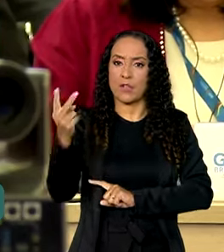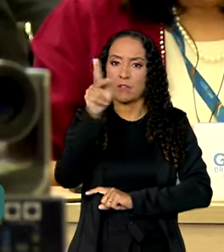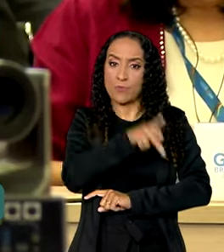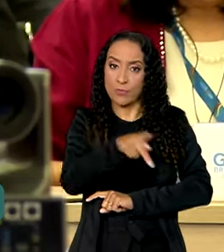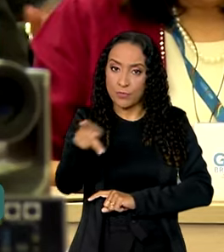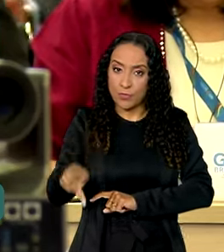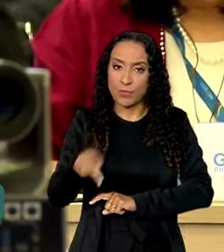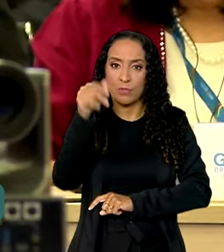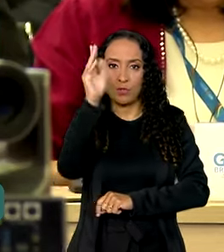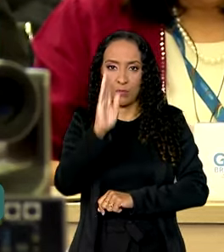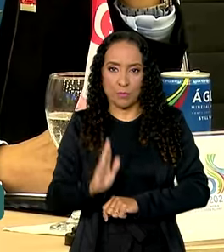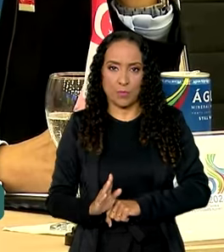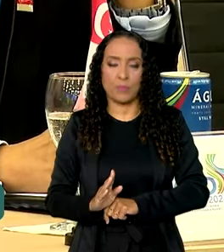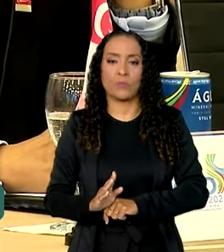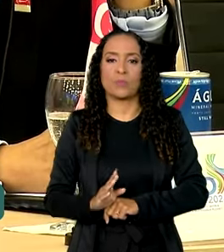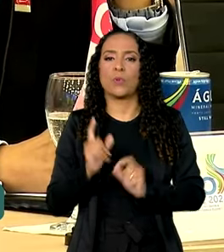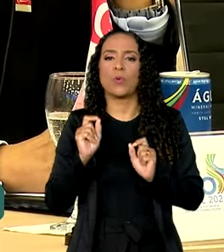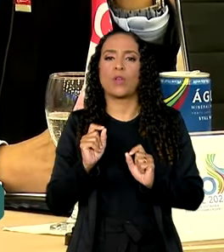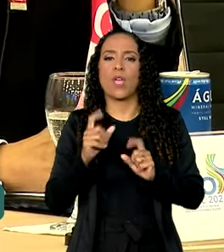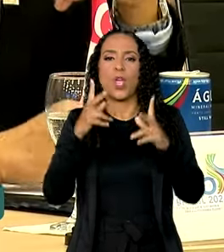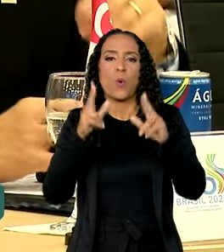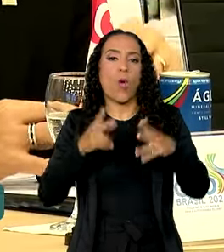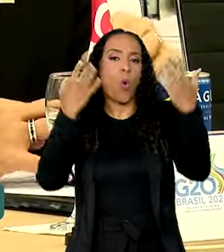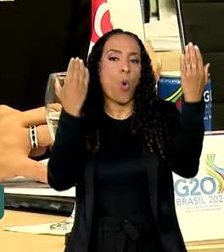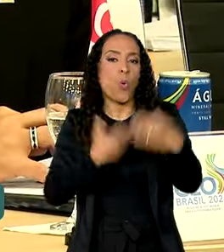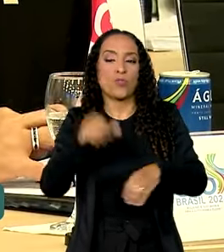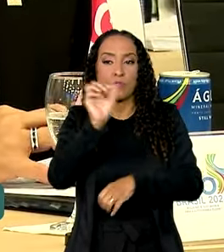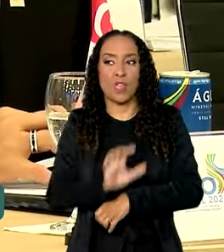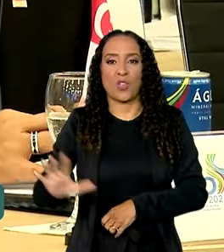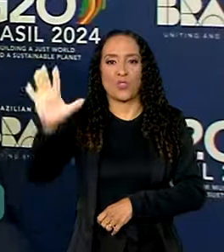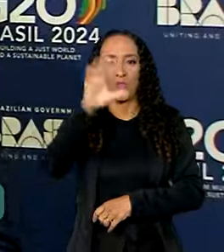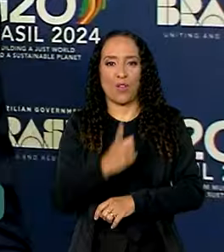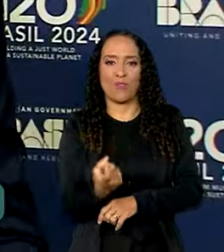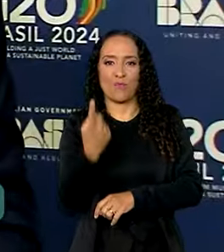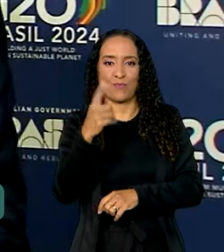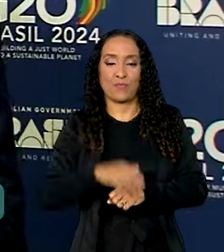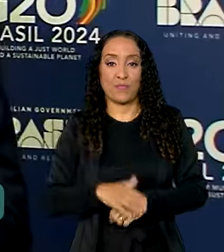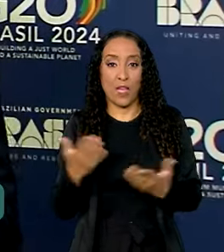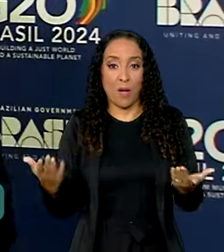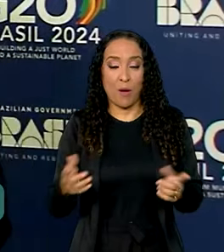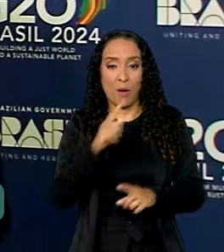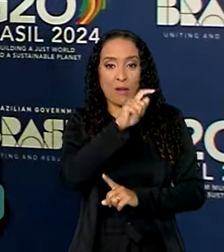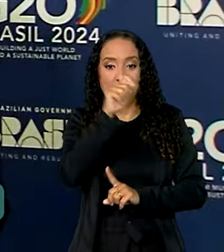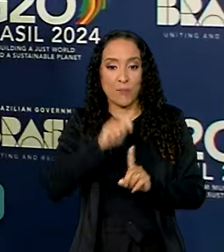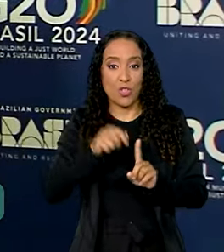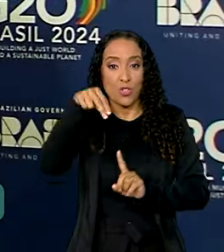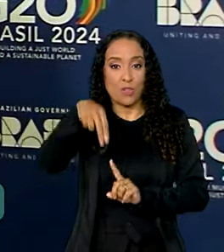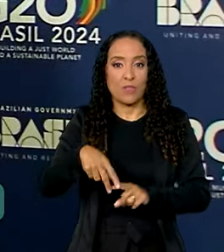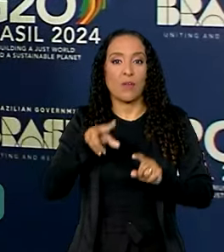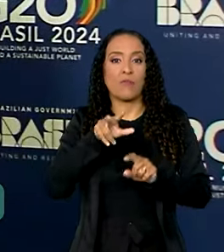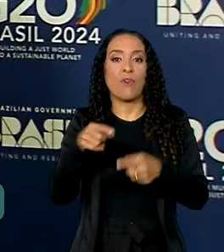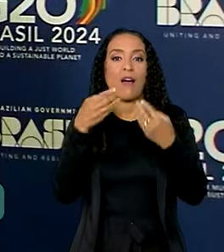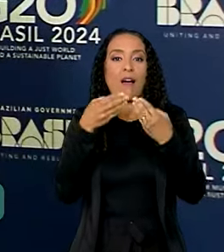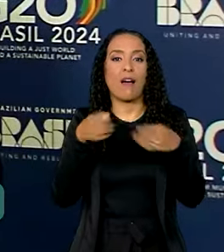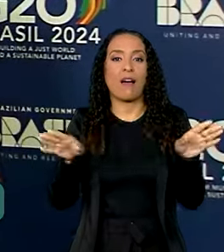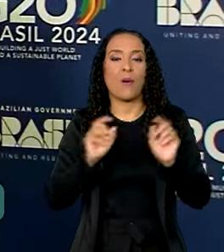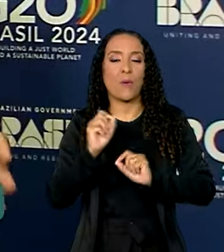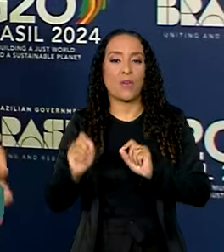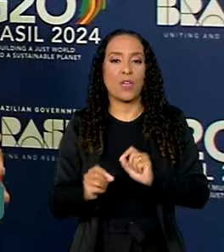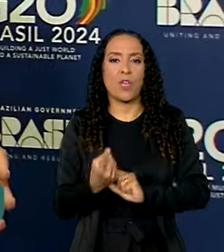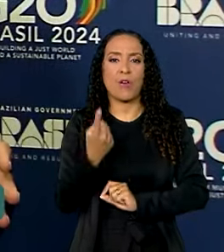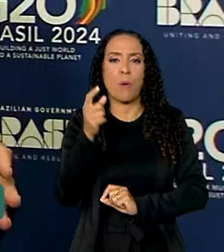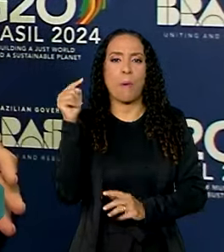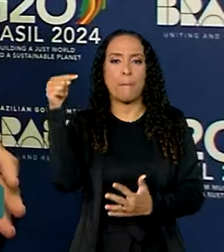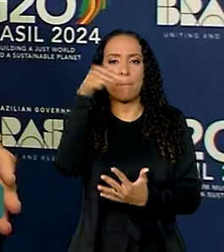professores do país como um concurso nacional unificado. Agora, em novembro, o presidente deve lançar onde um